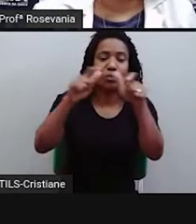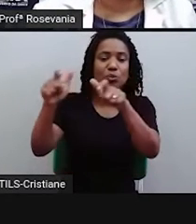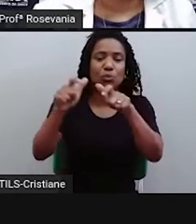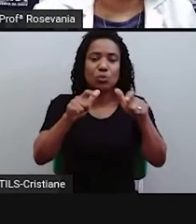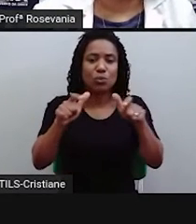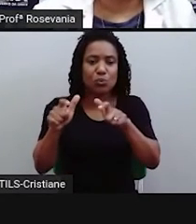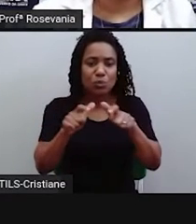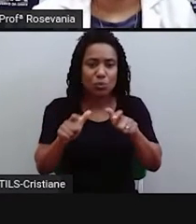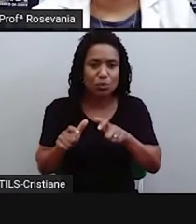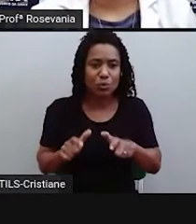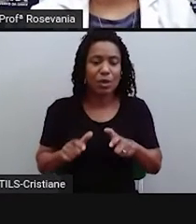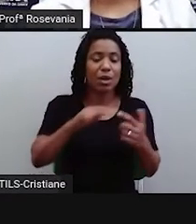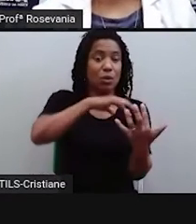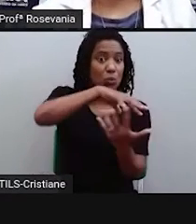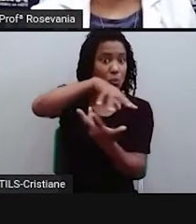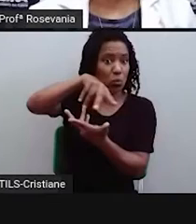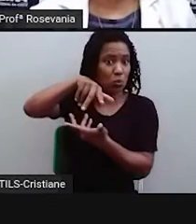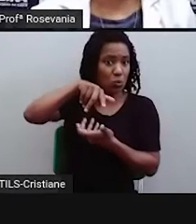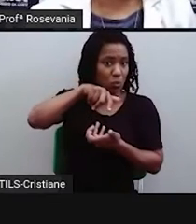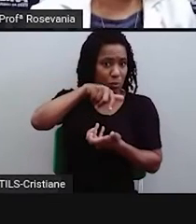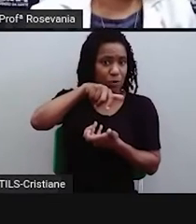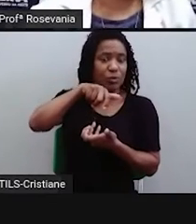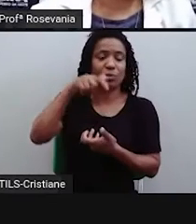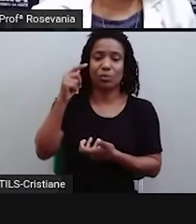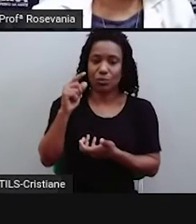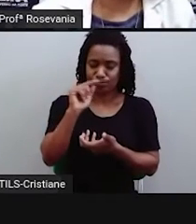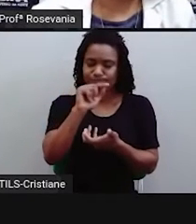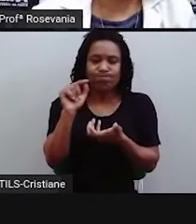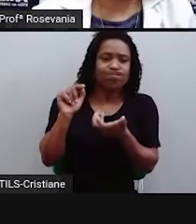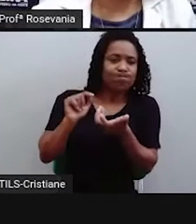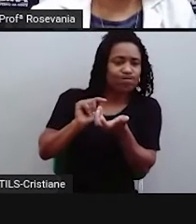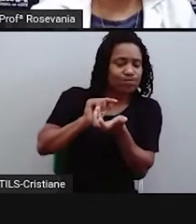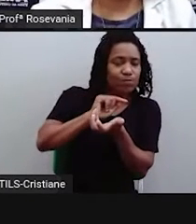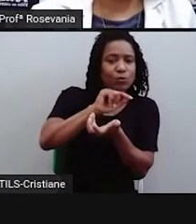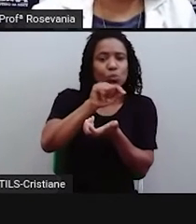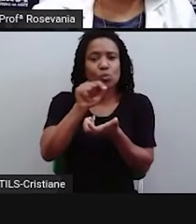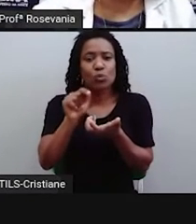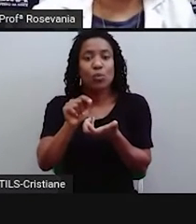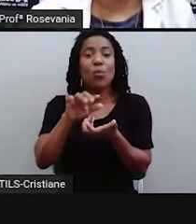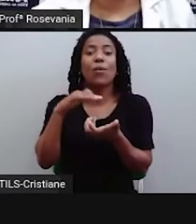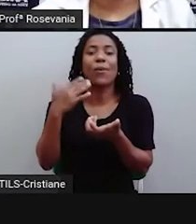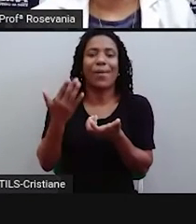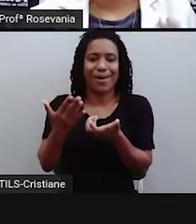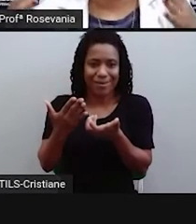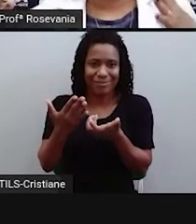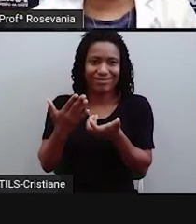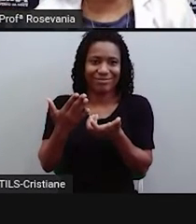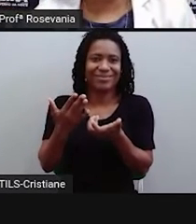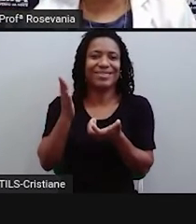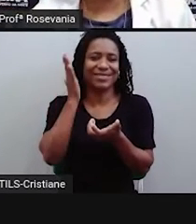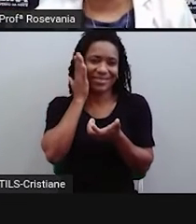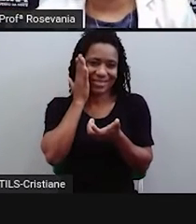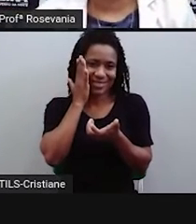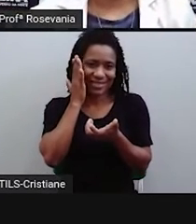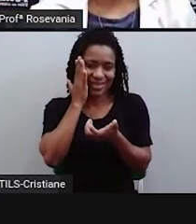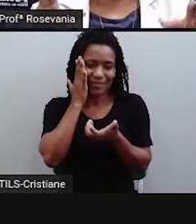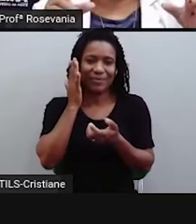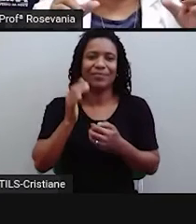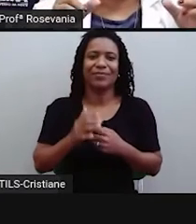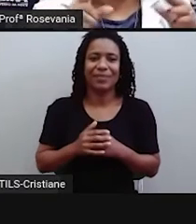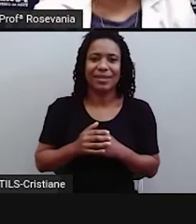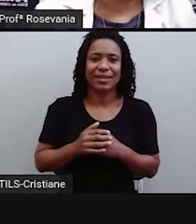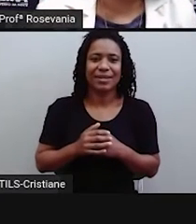qualquer ponto do planeta. E, antes, né? Quando a gente não utilizava muito os dados dela, muito menos, né?